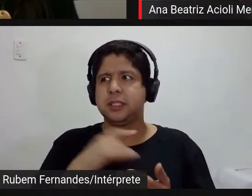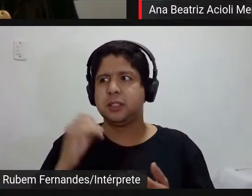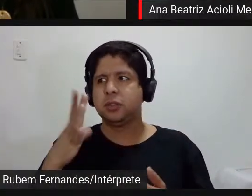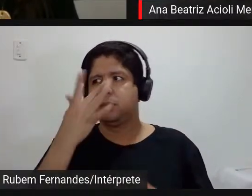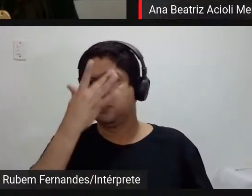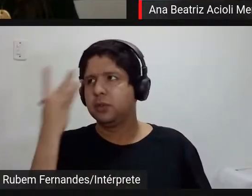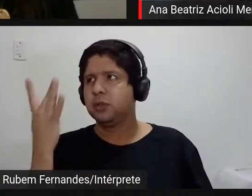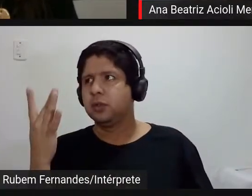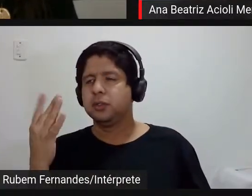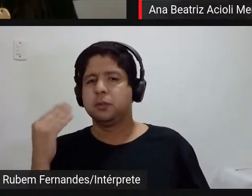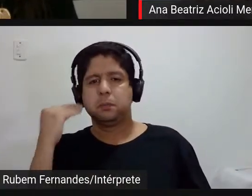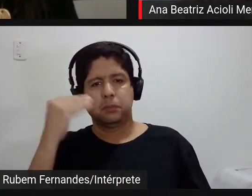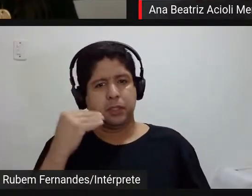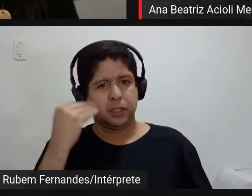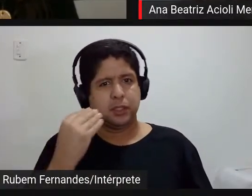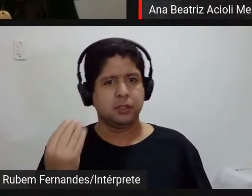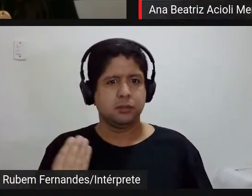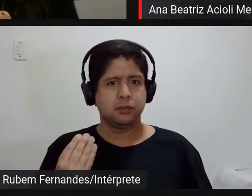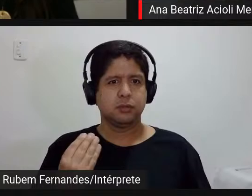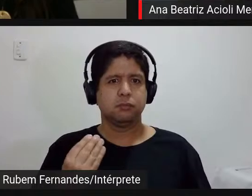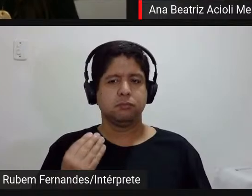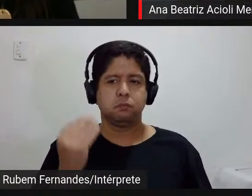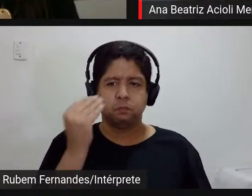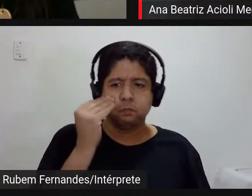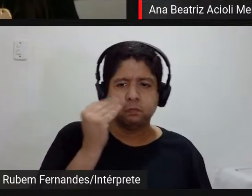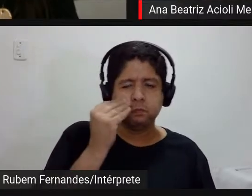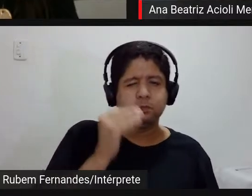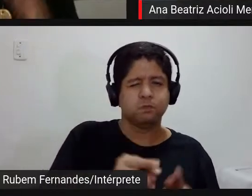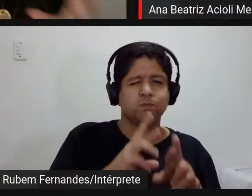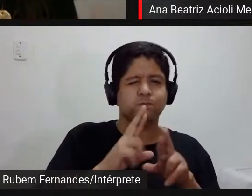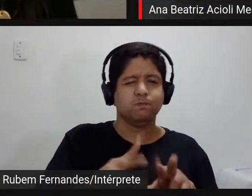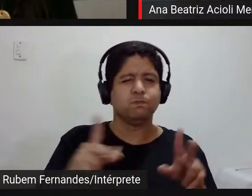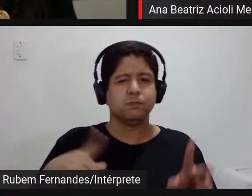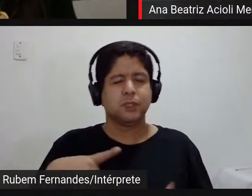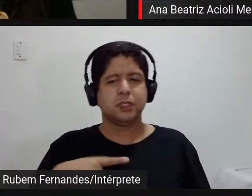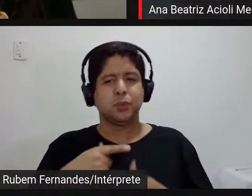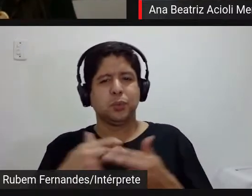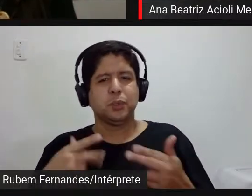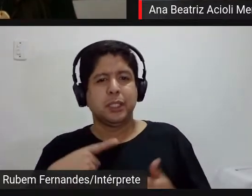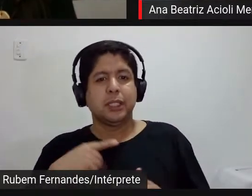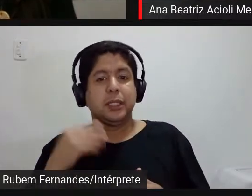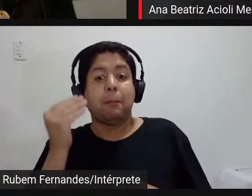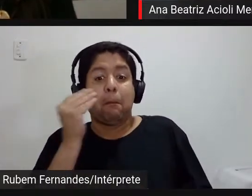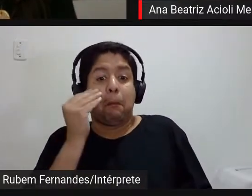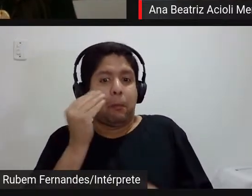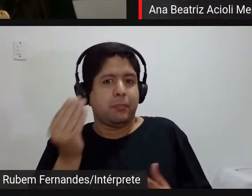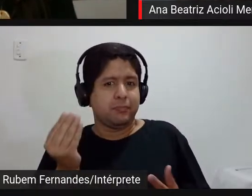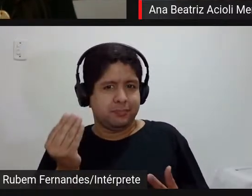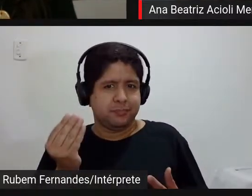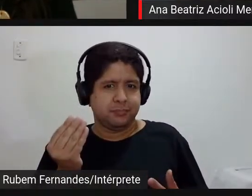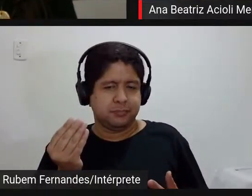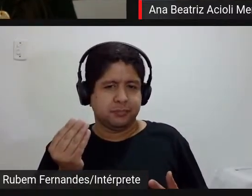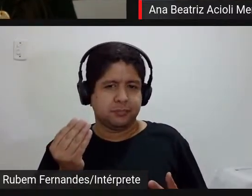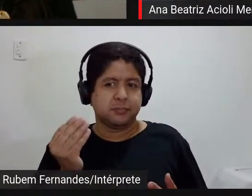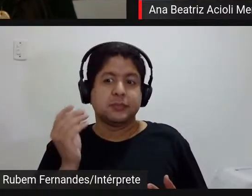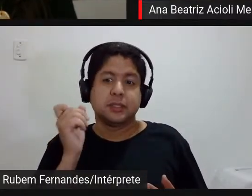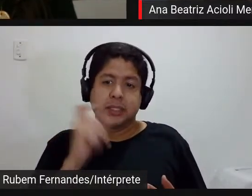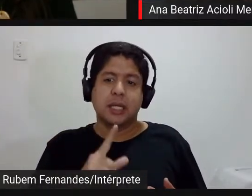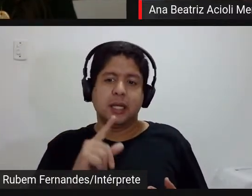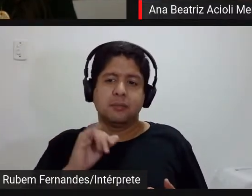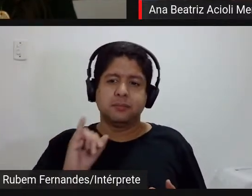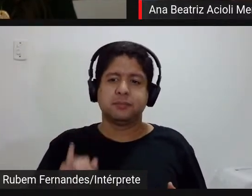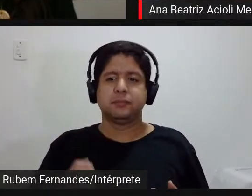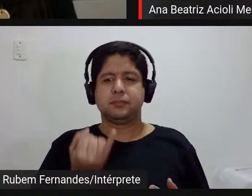de experiências de experimentações né experimentar o experimental acho que essa é a grande sacada para